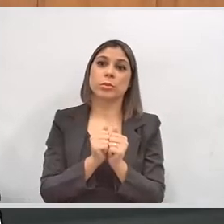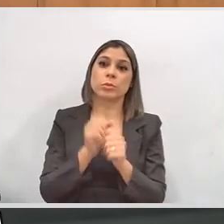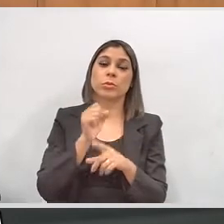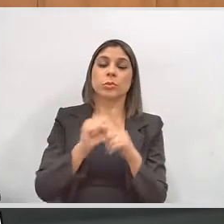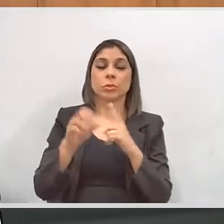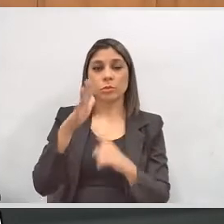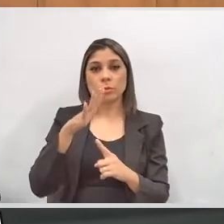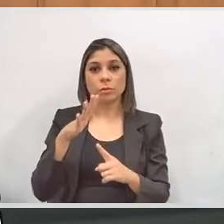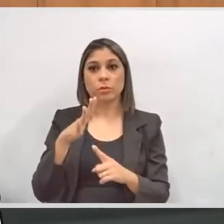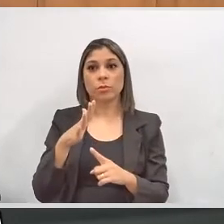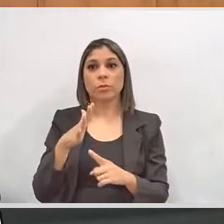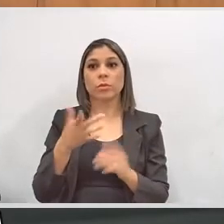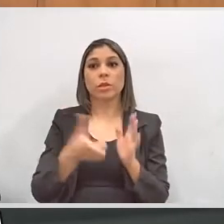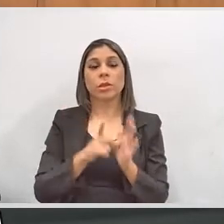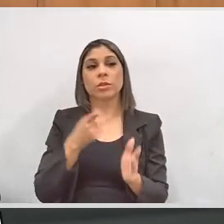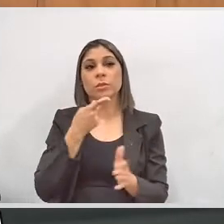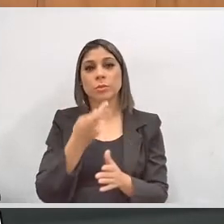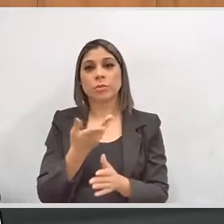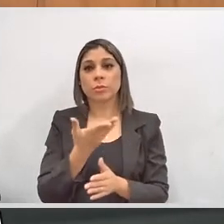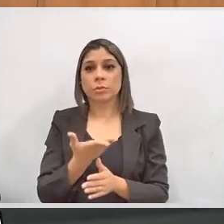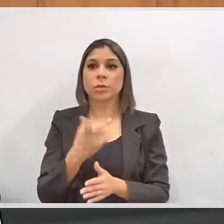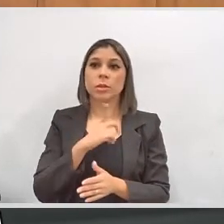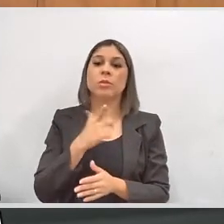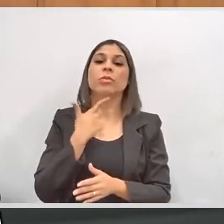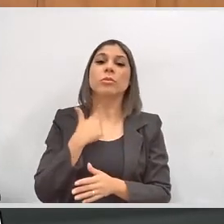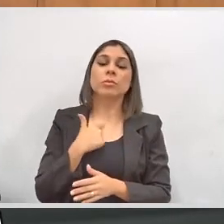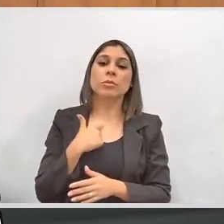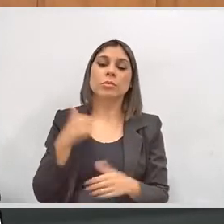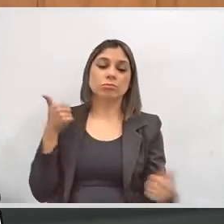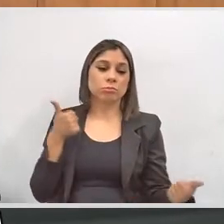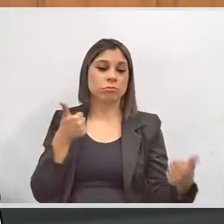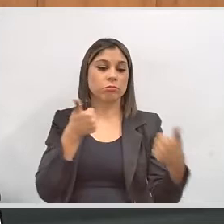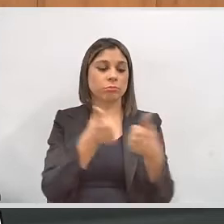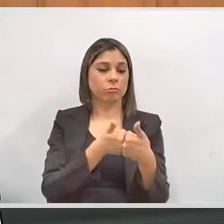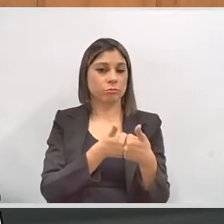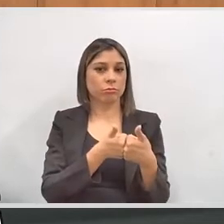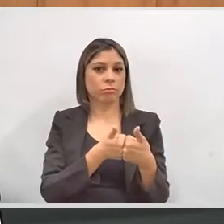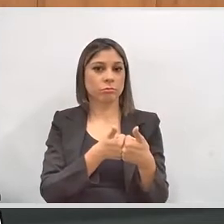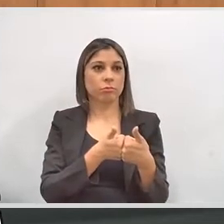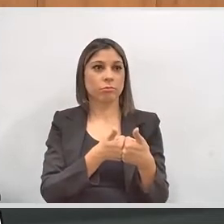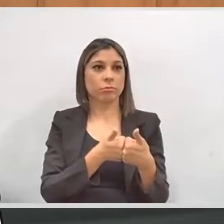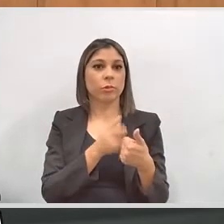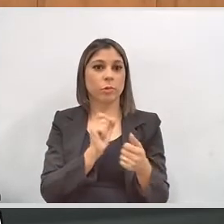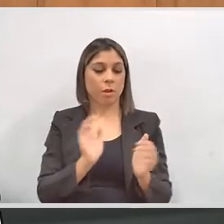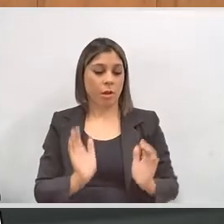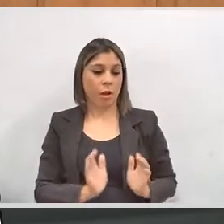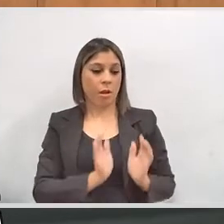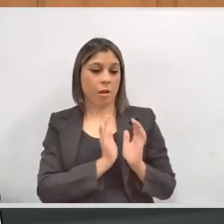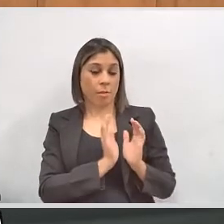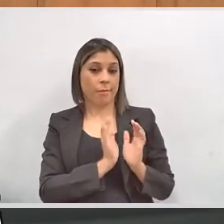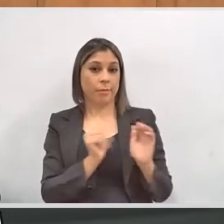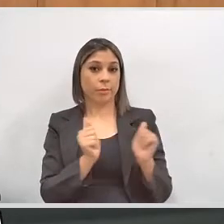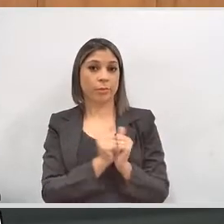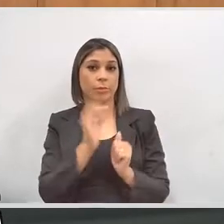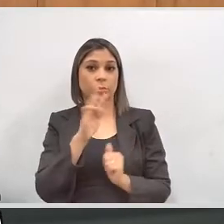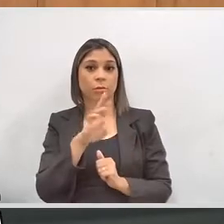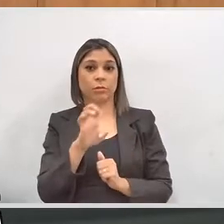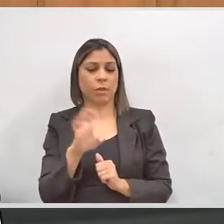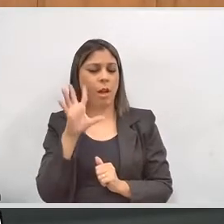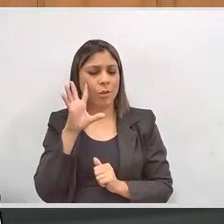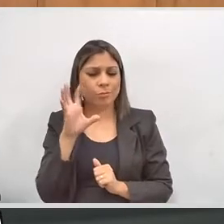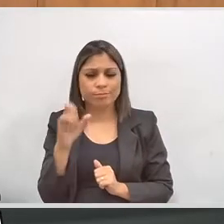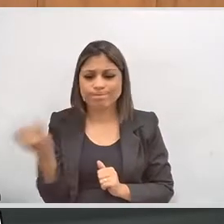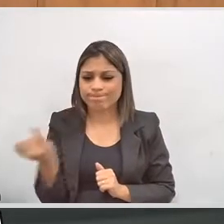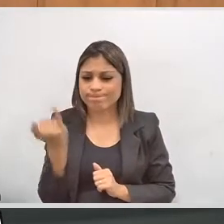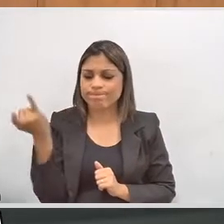junto com a sociedade e aqui o senhor já antecipa um desejo de aproximação das apais com a justiça eleitoral que eu